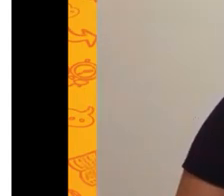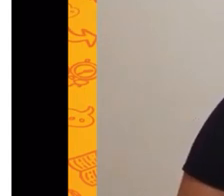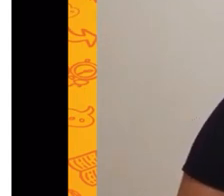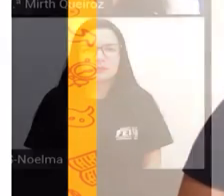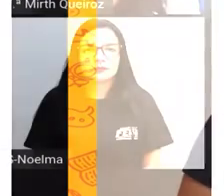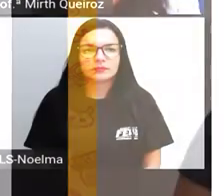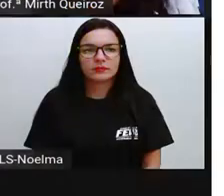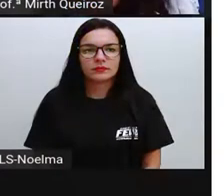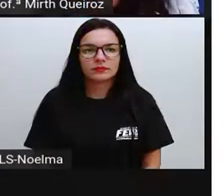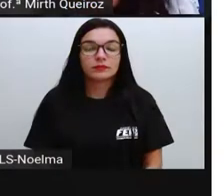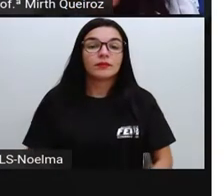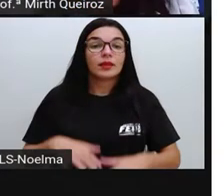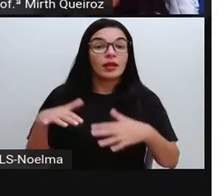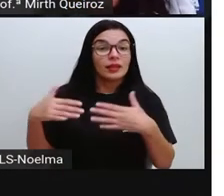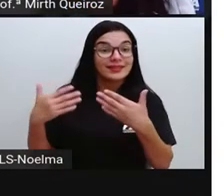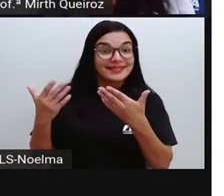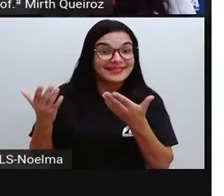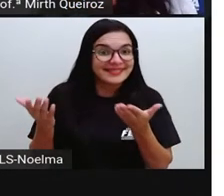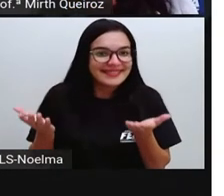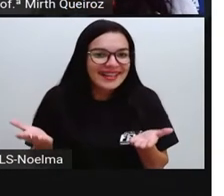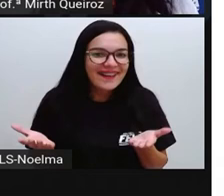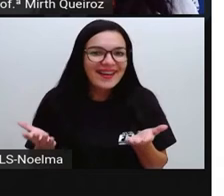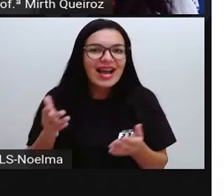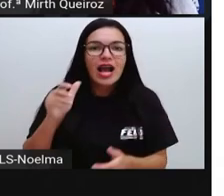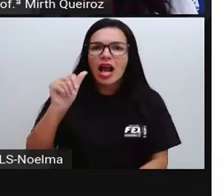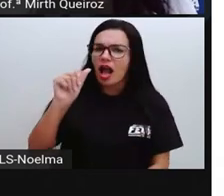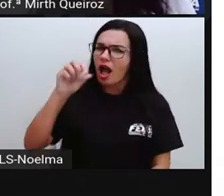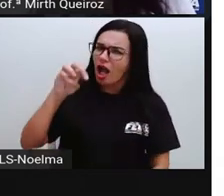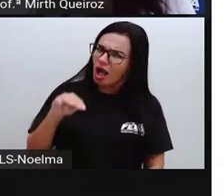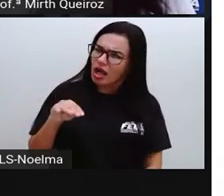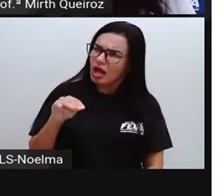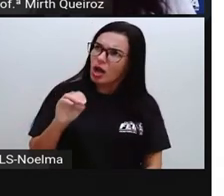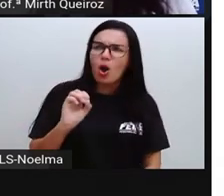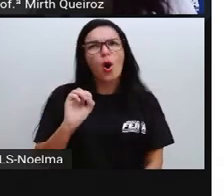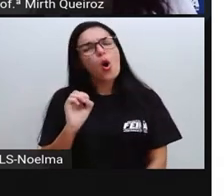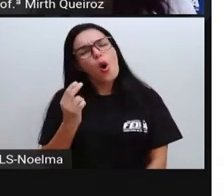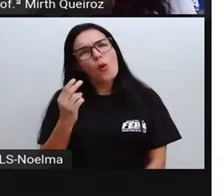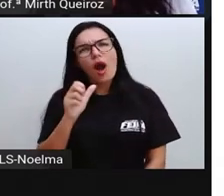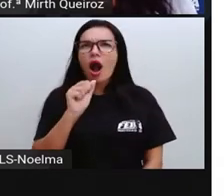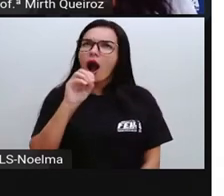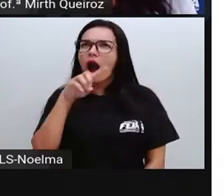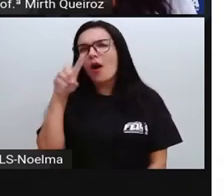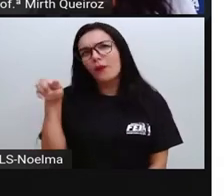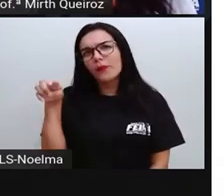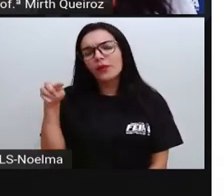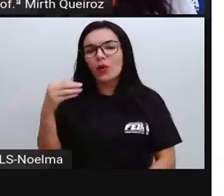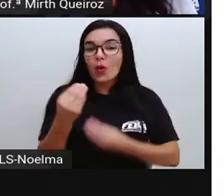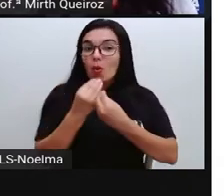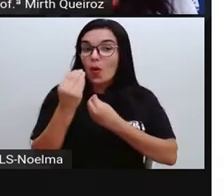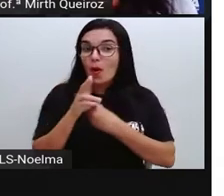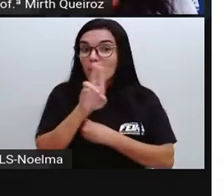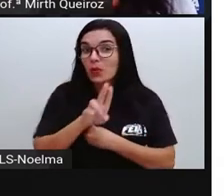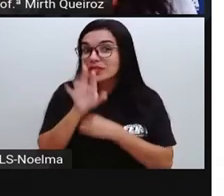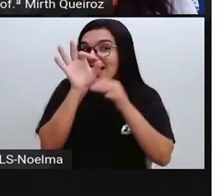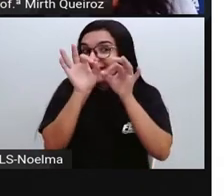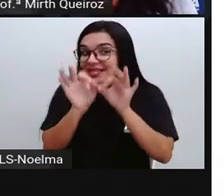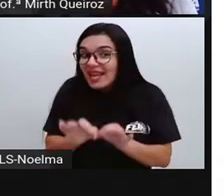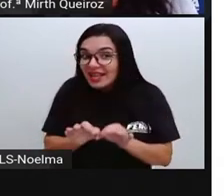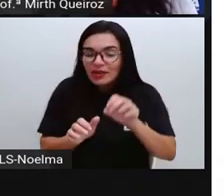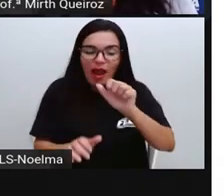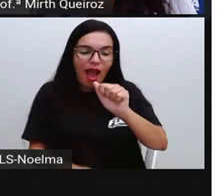a próxima. Assim, AM ou AM, como usar corretamente o